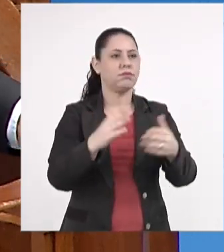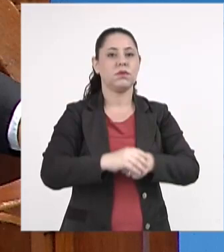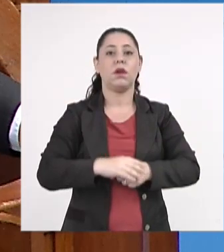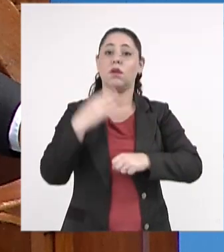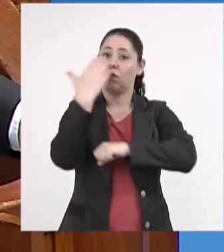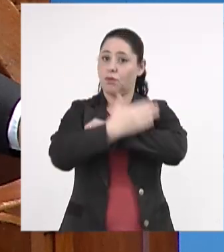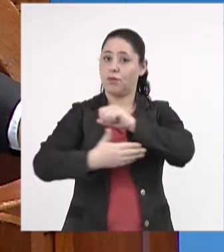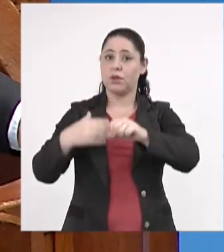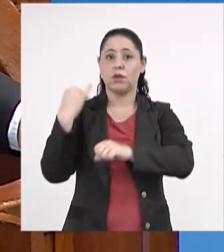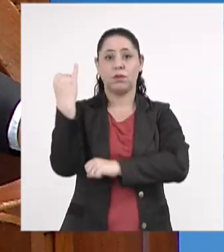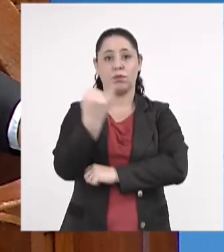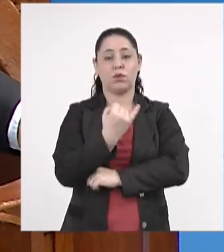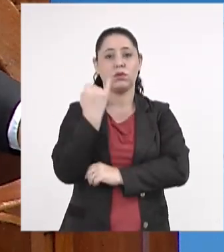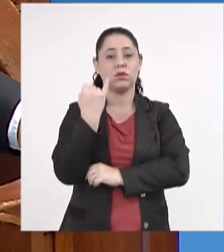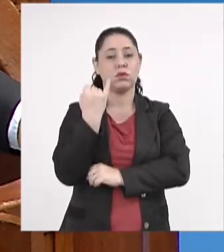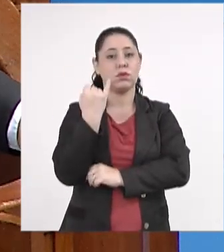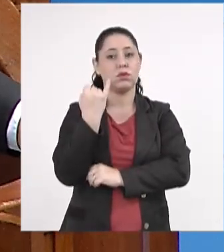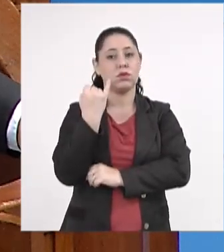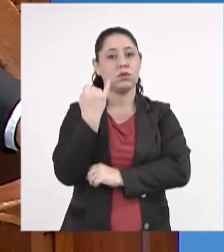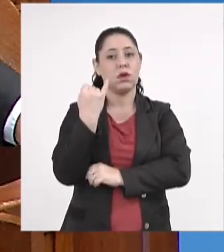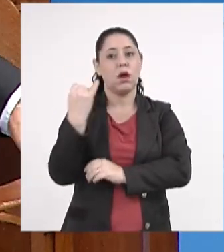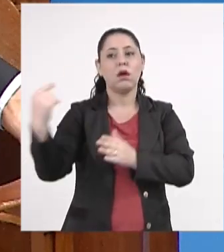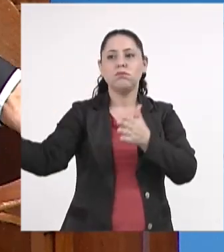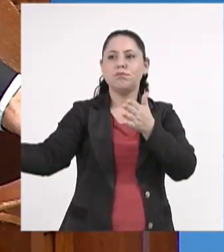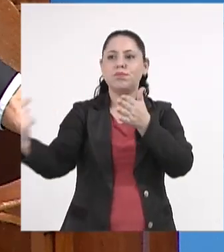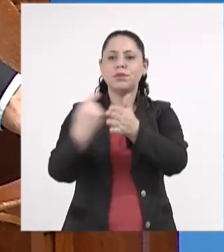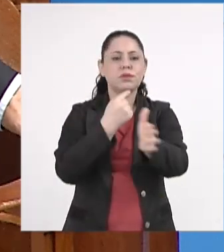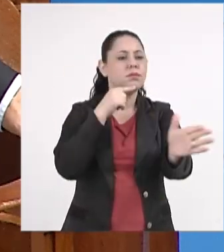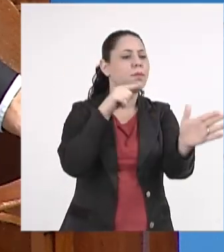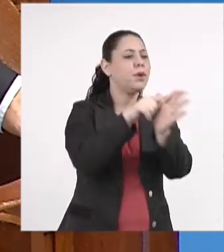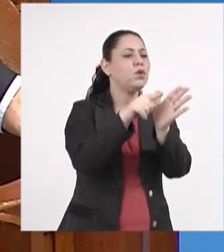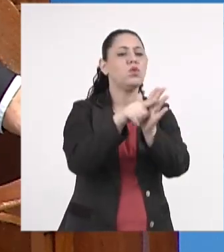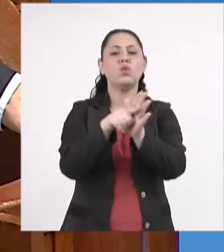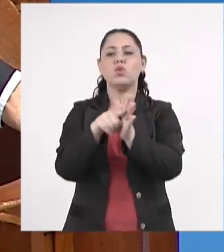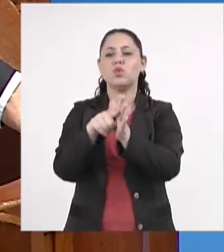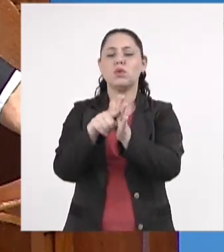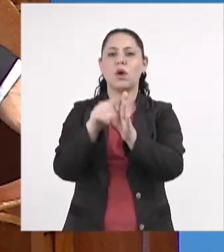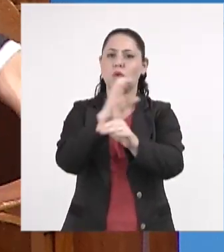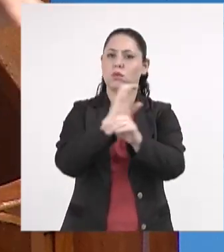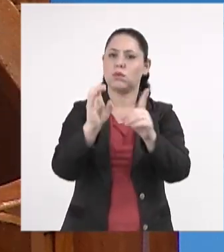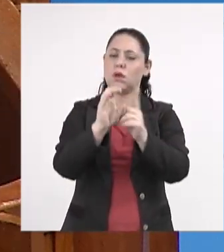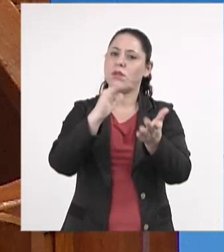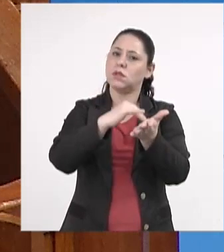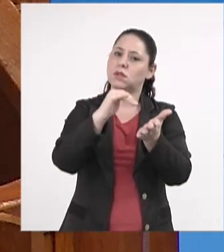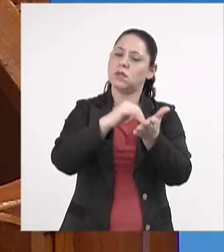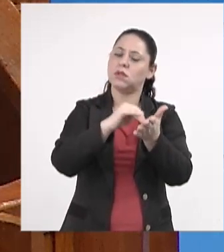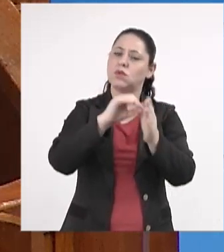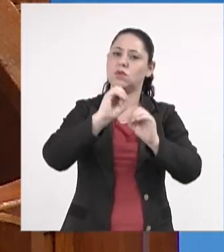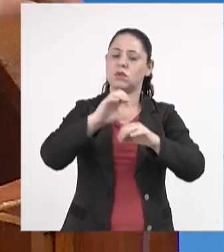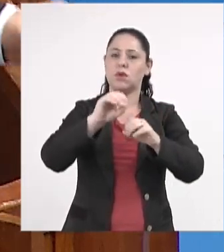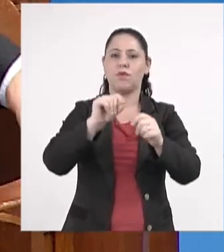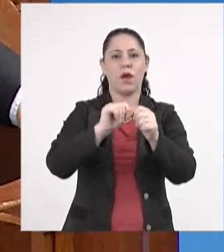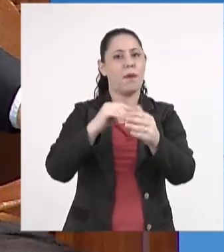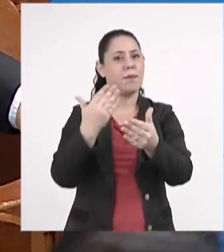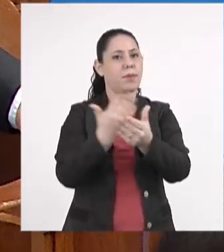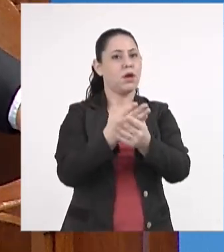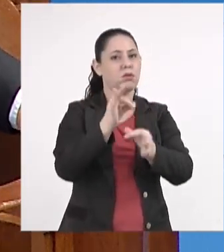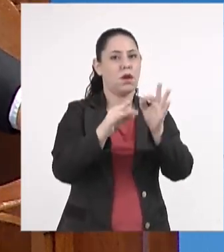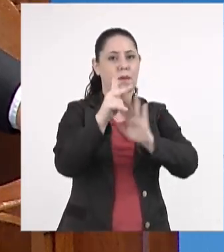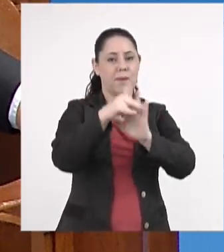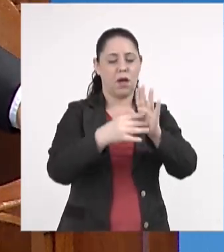a importância de se consultar para a comunidade da Secretaria de Educação, abrir um processo